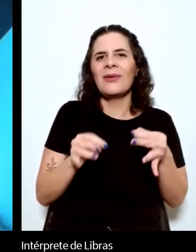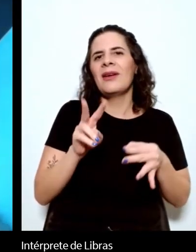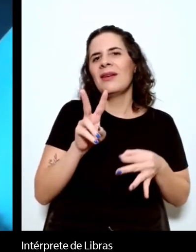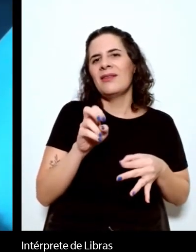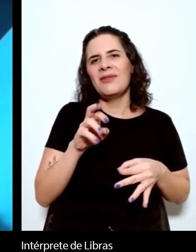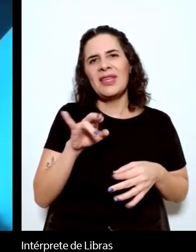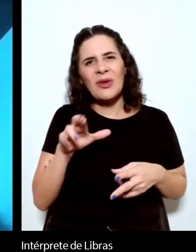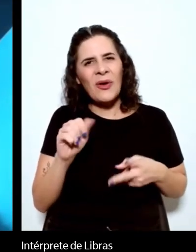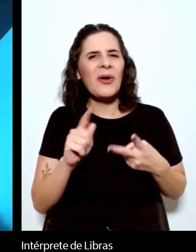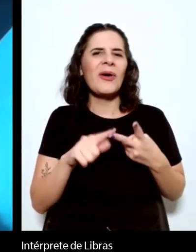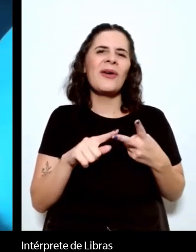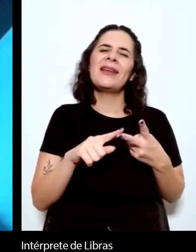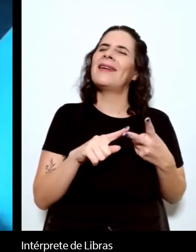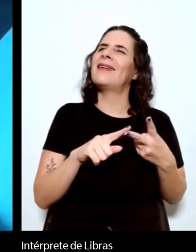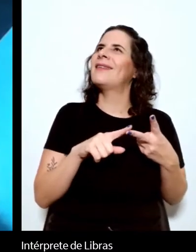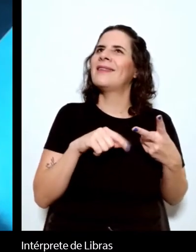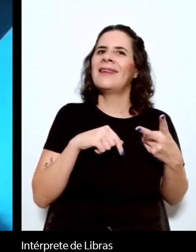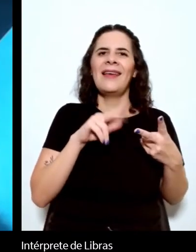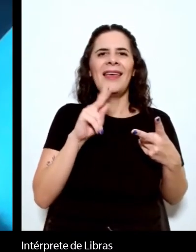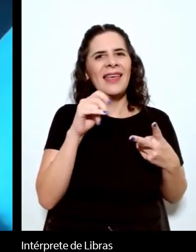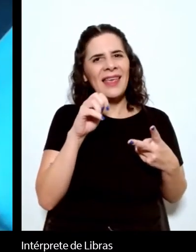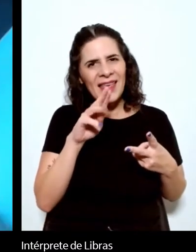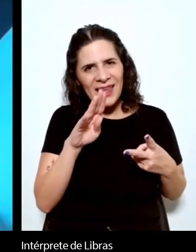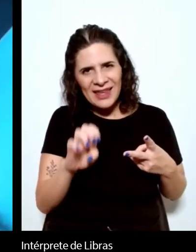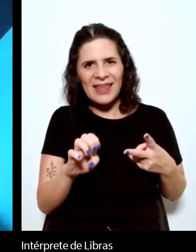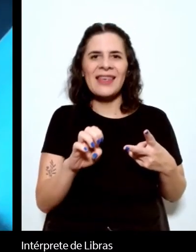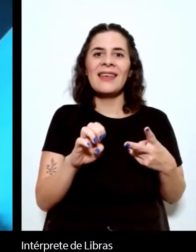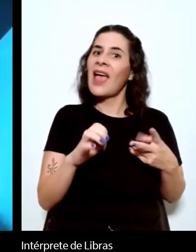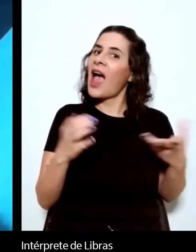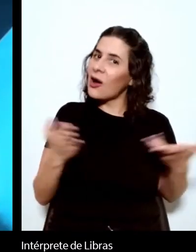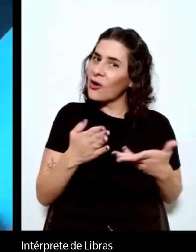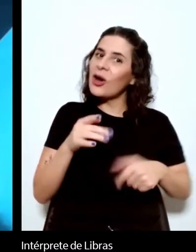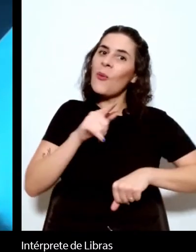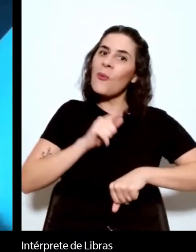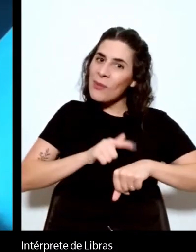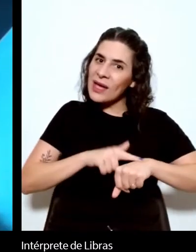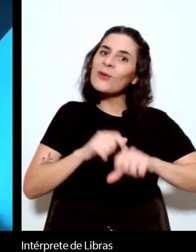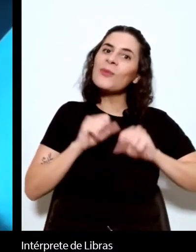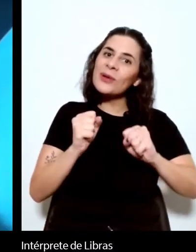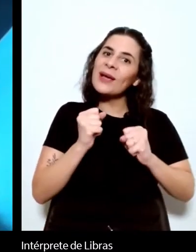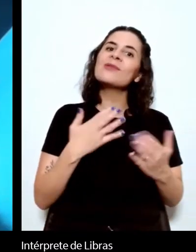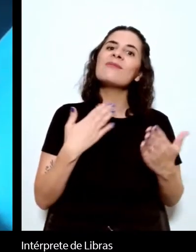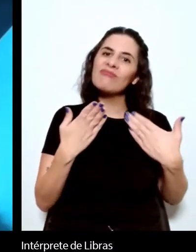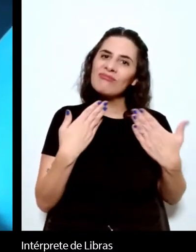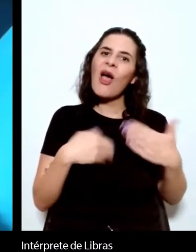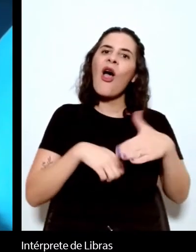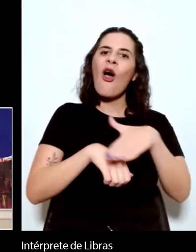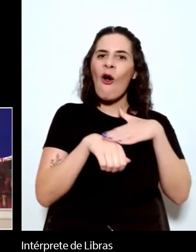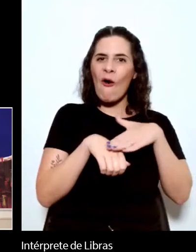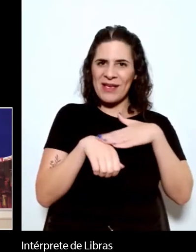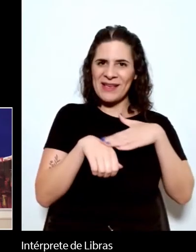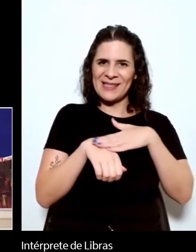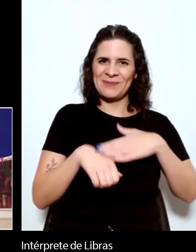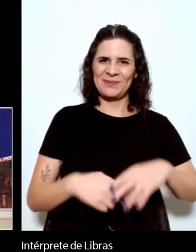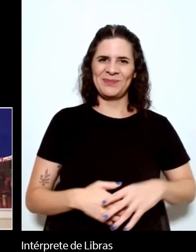Marques Samim. Por favor, o espaço agora é para o diálogo e a conversa entre vocês.